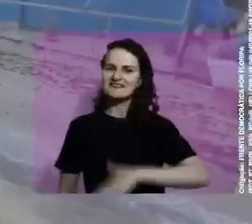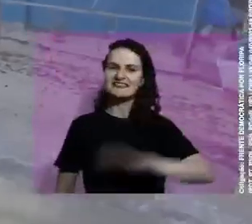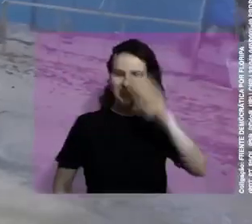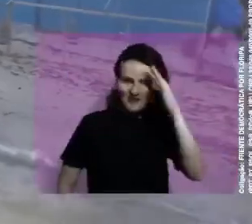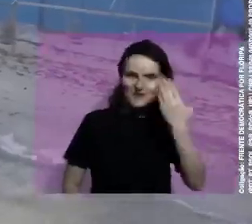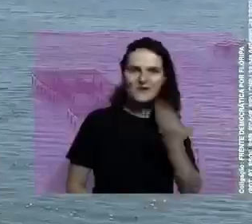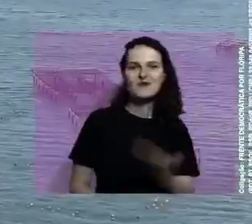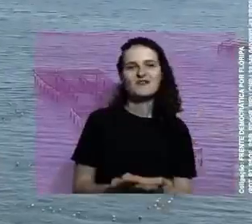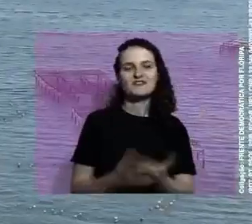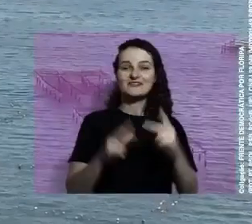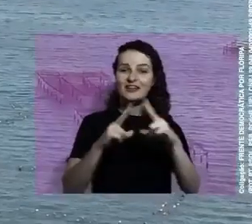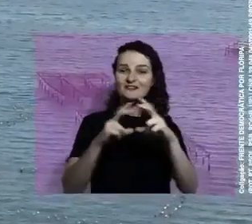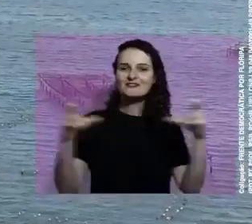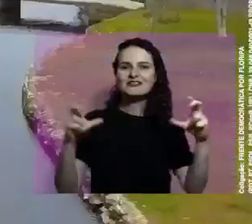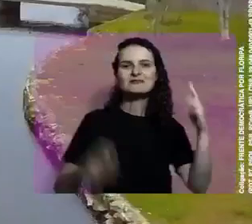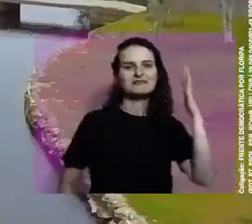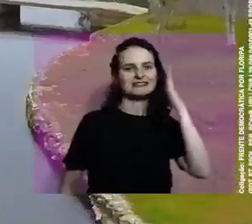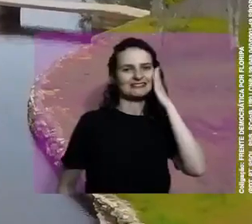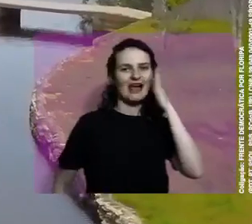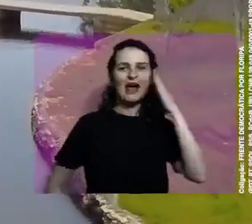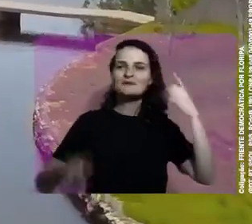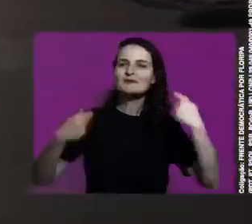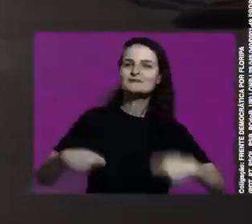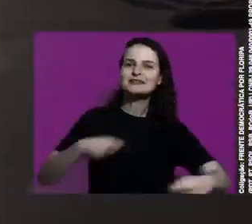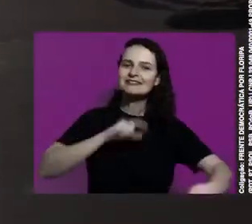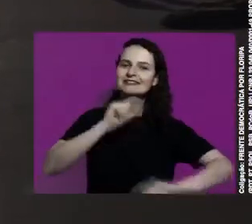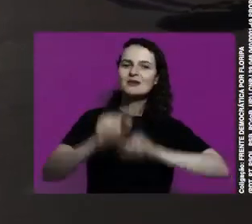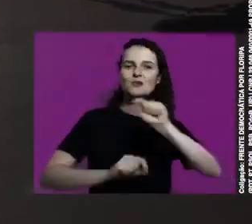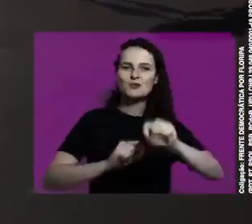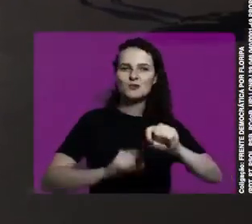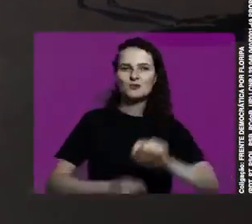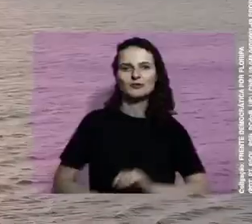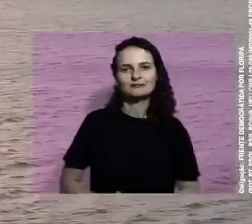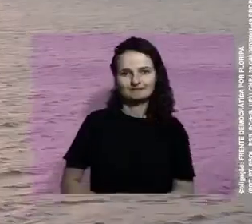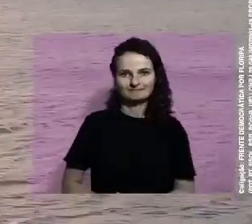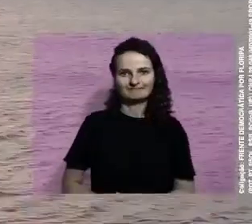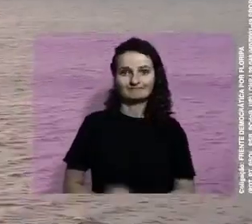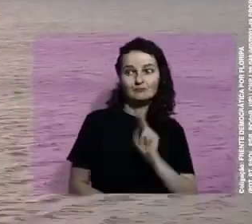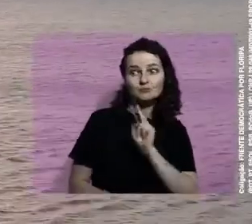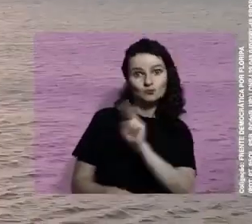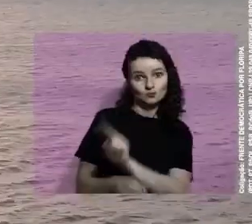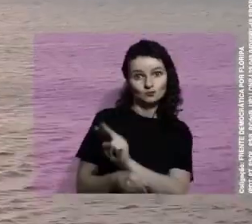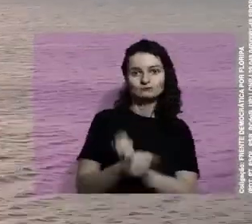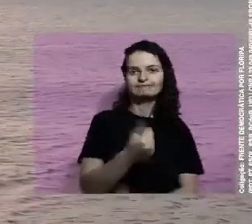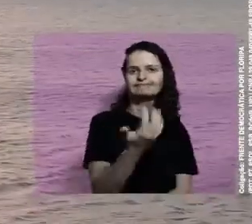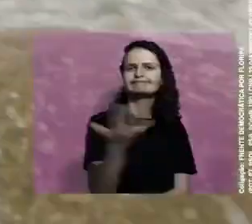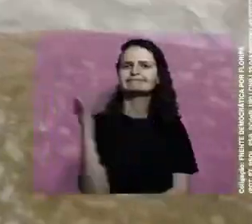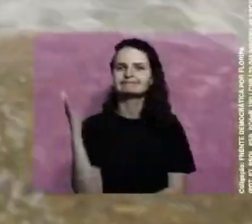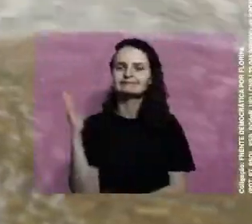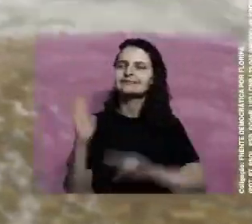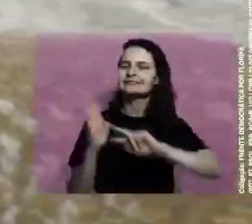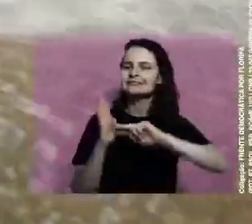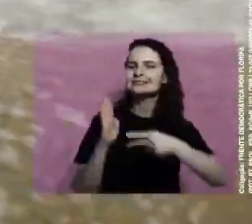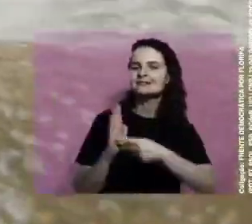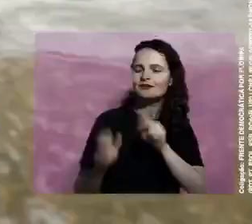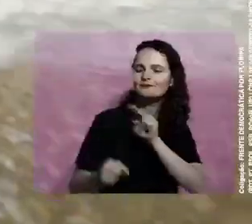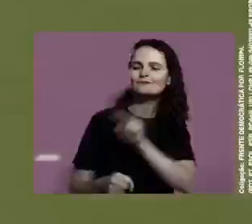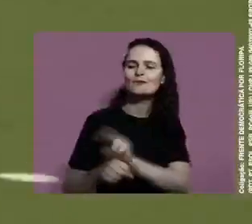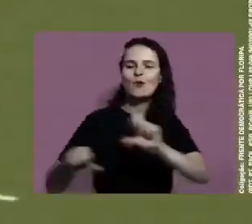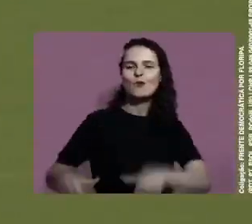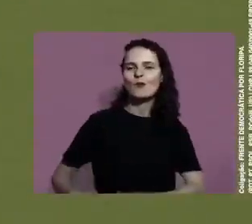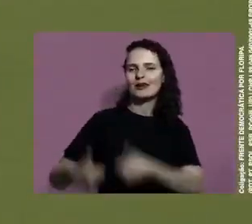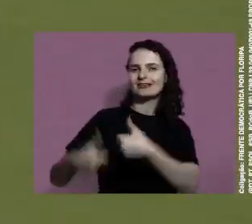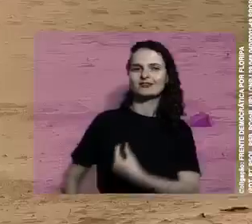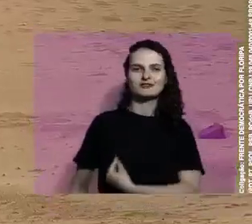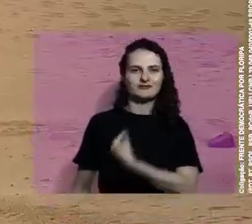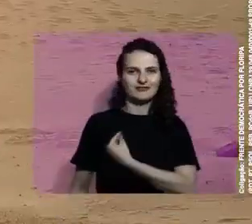50, vem na boa, não inventa a Floripa, sabe o que quer. Cuidar do nosso meio ambiente é cuidar da